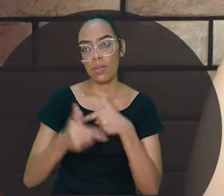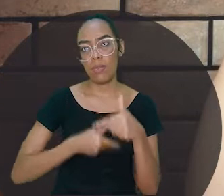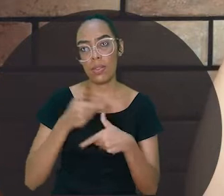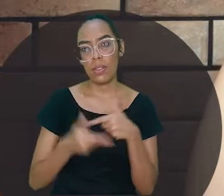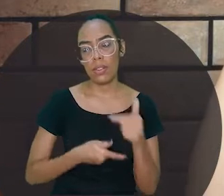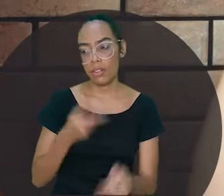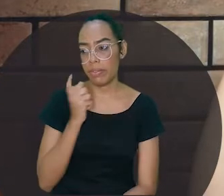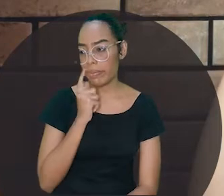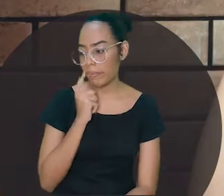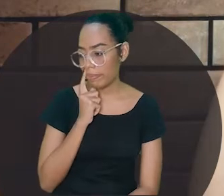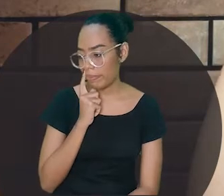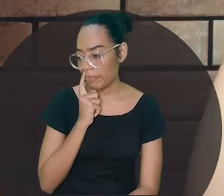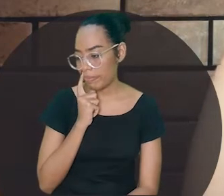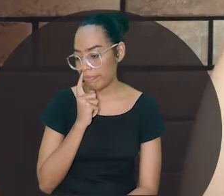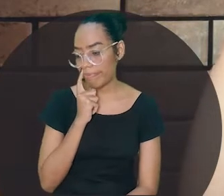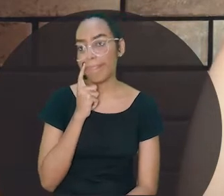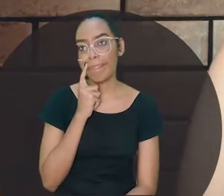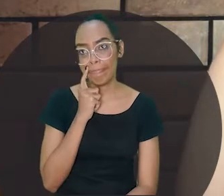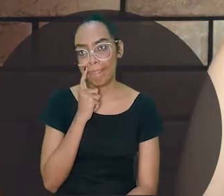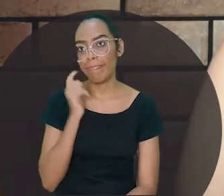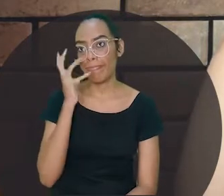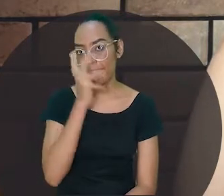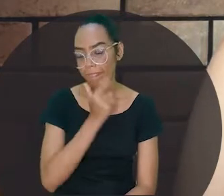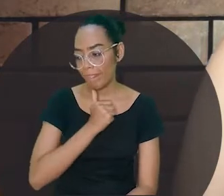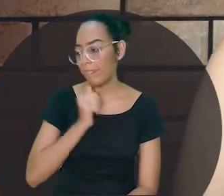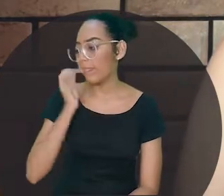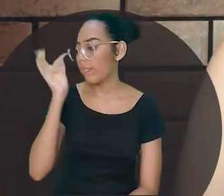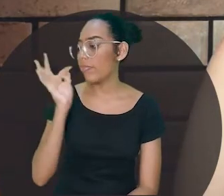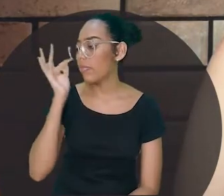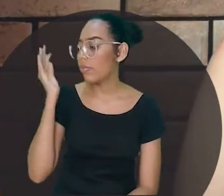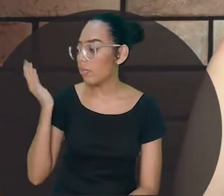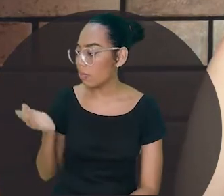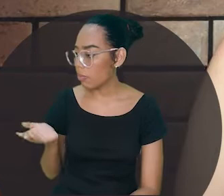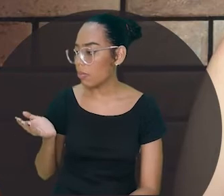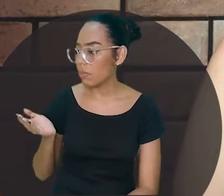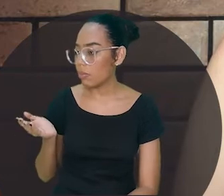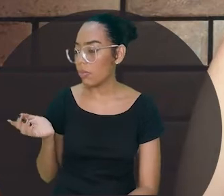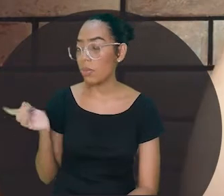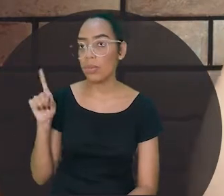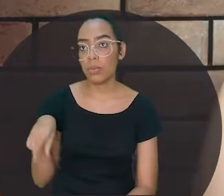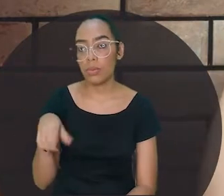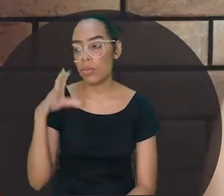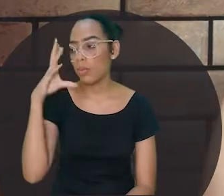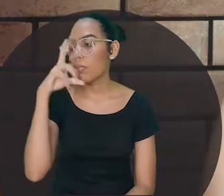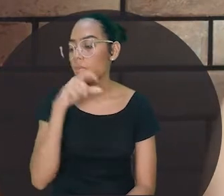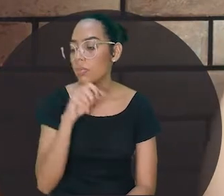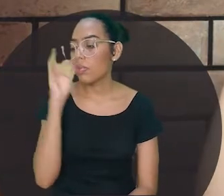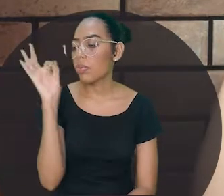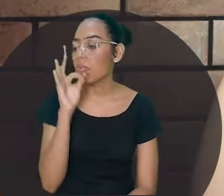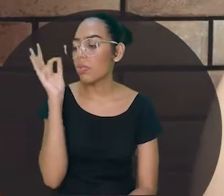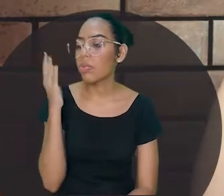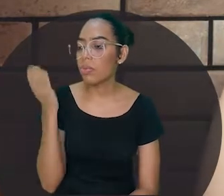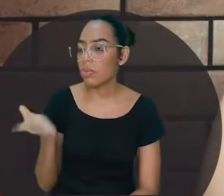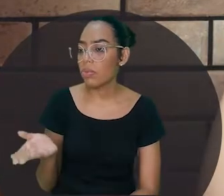é que ele passava numa criança e via e humm, bonita essa sua planta. Chegava na